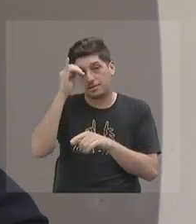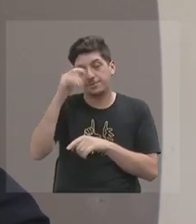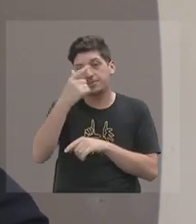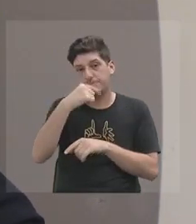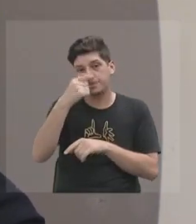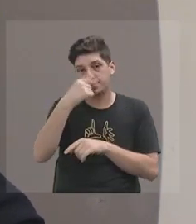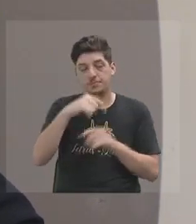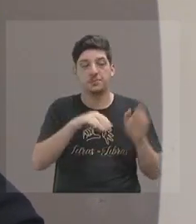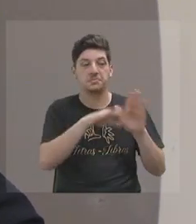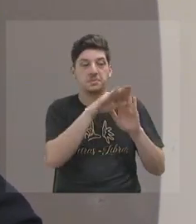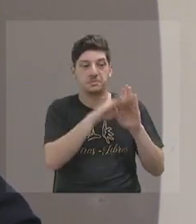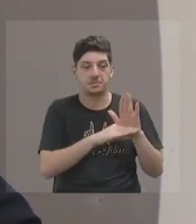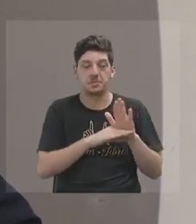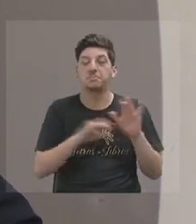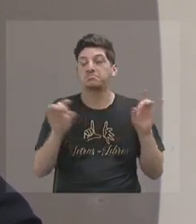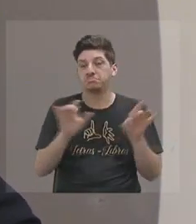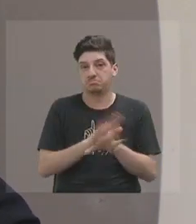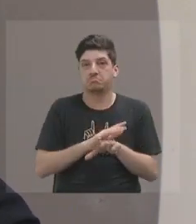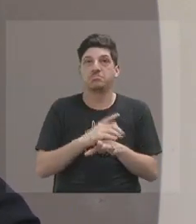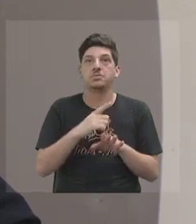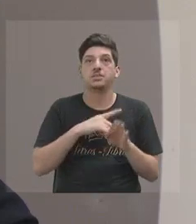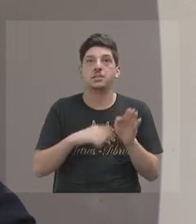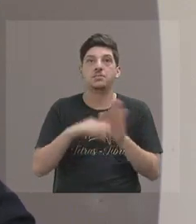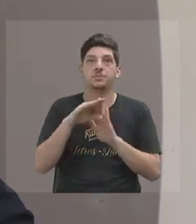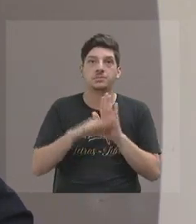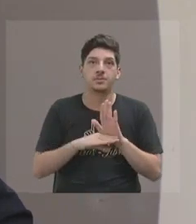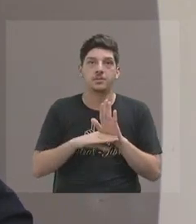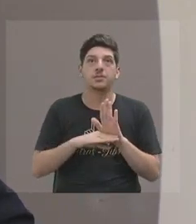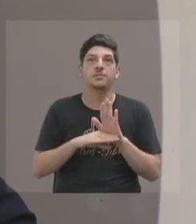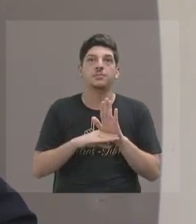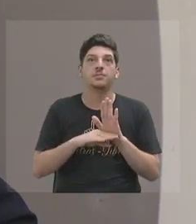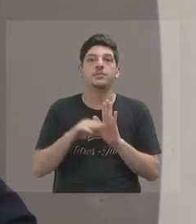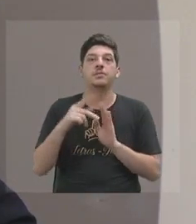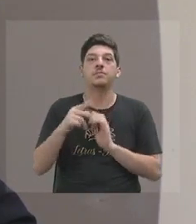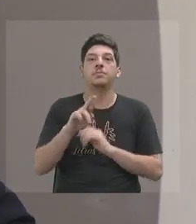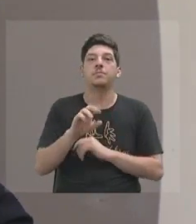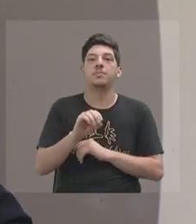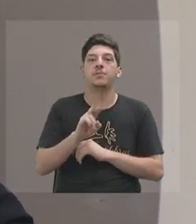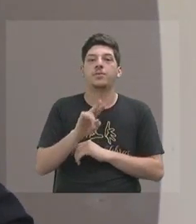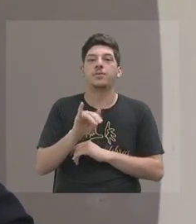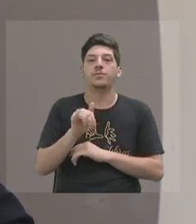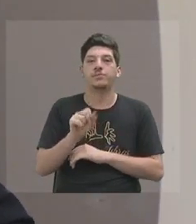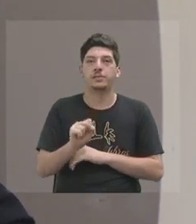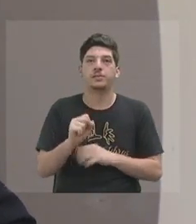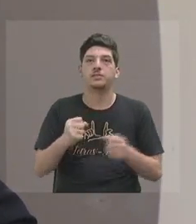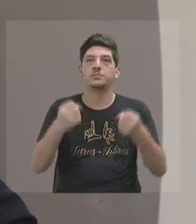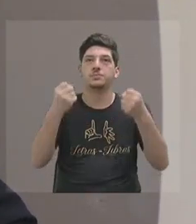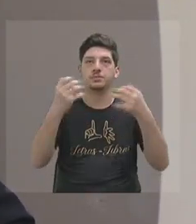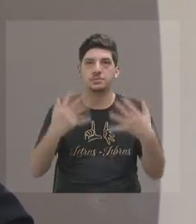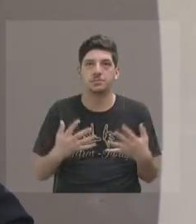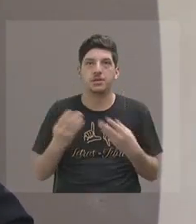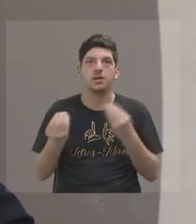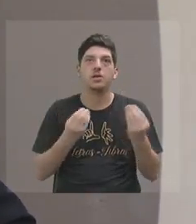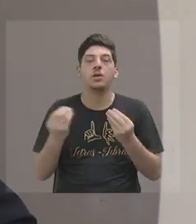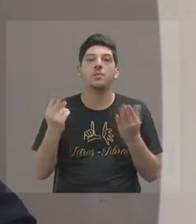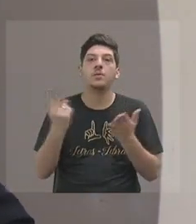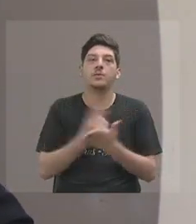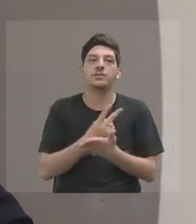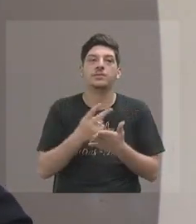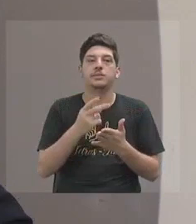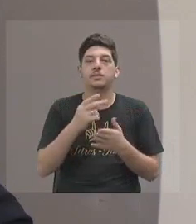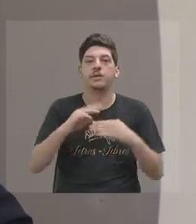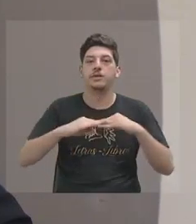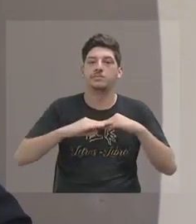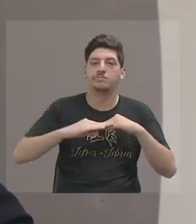foi essa. A gente tem uma programação, essa programação do Provias, para falar como está a situação das estradas,